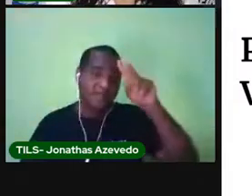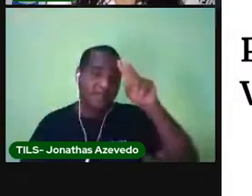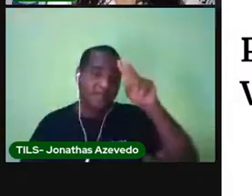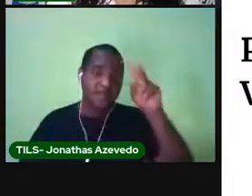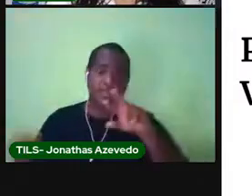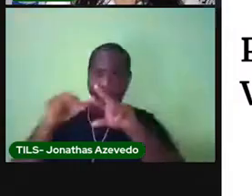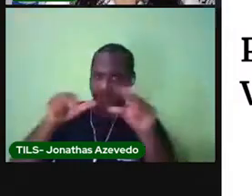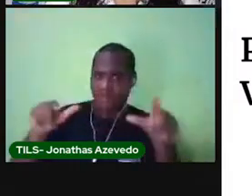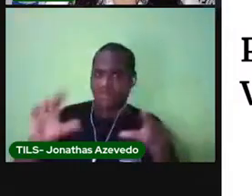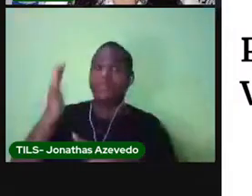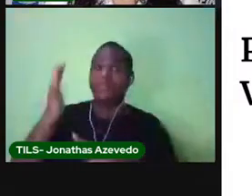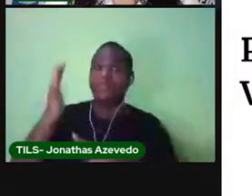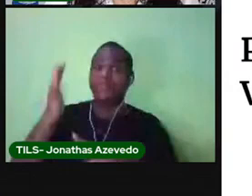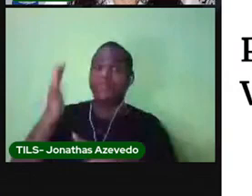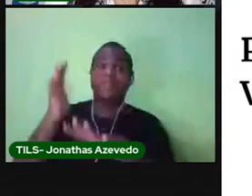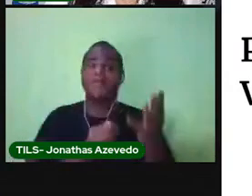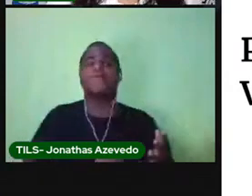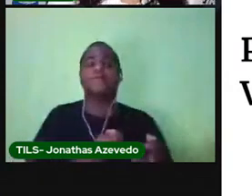vida?